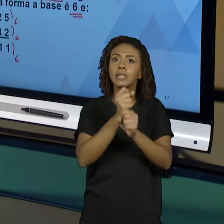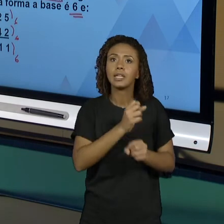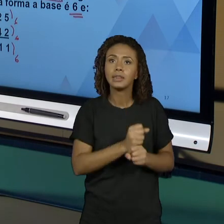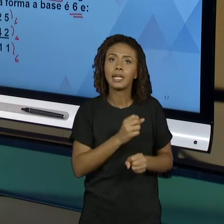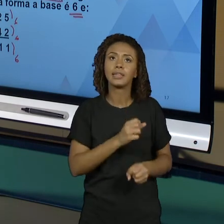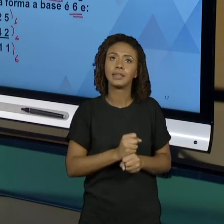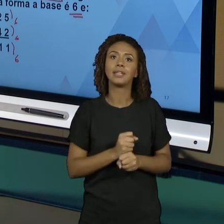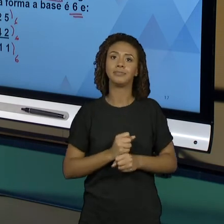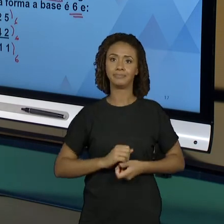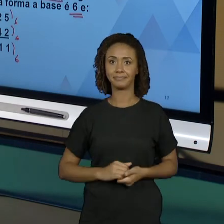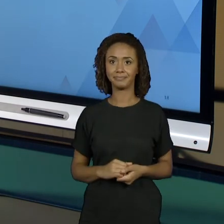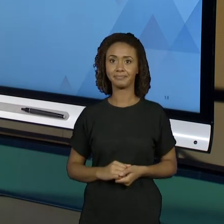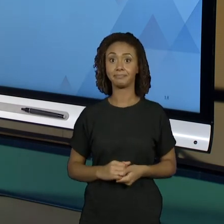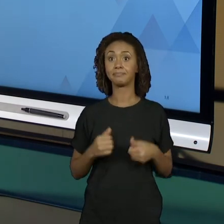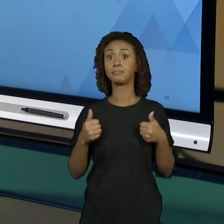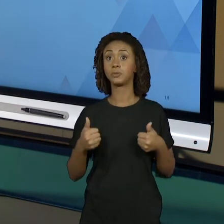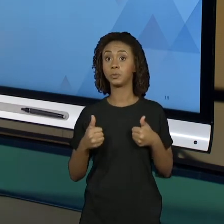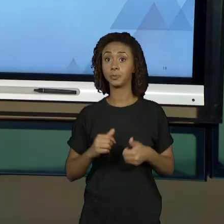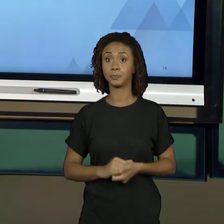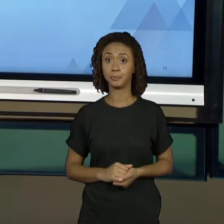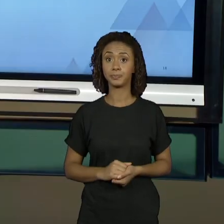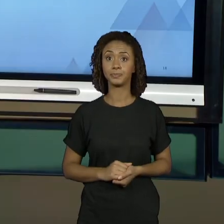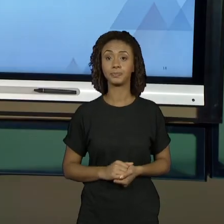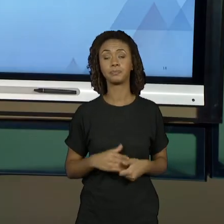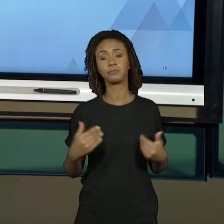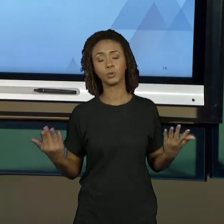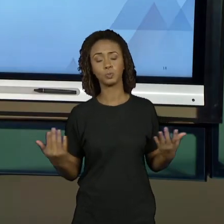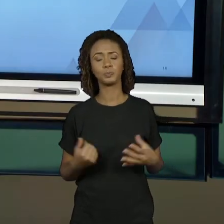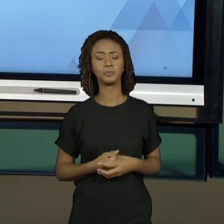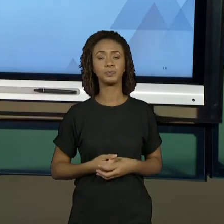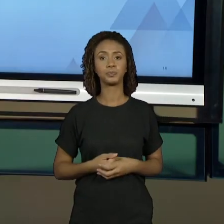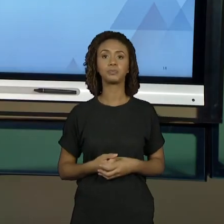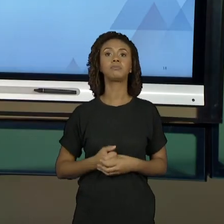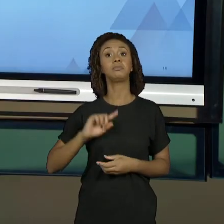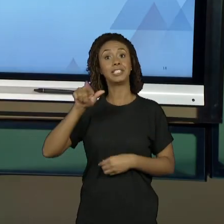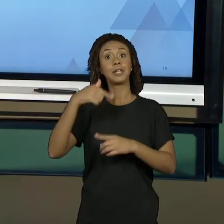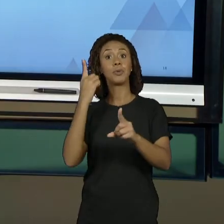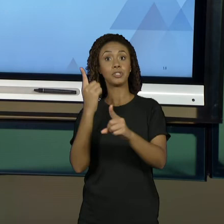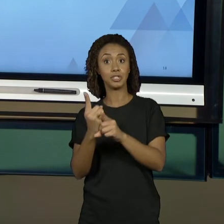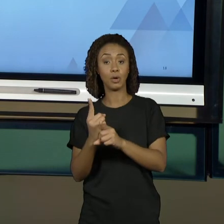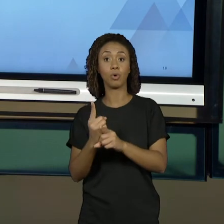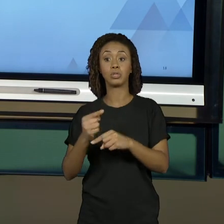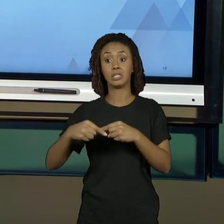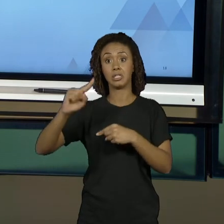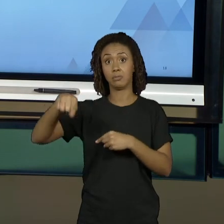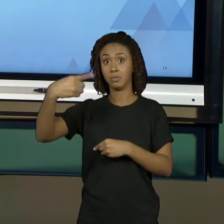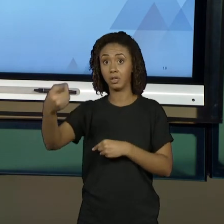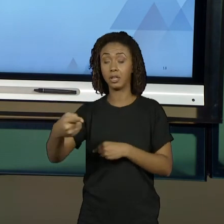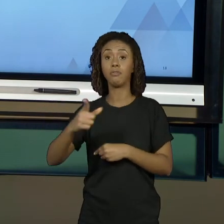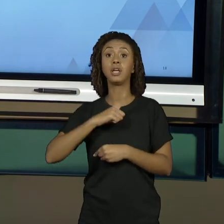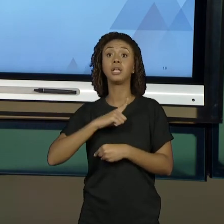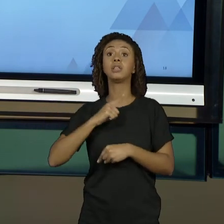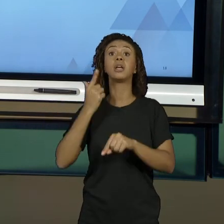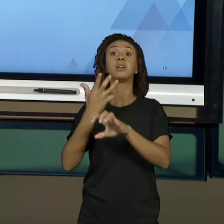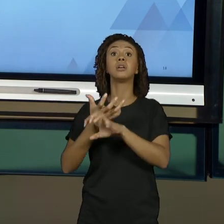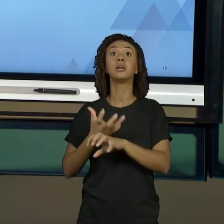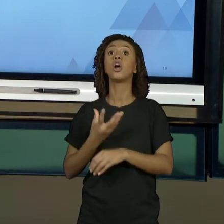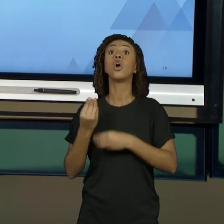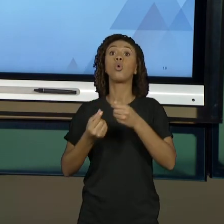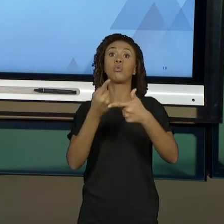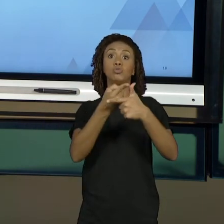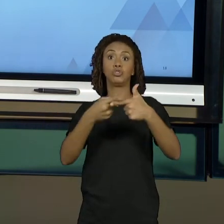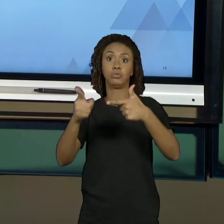vai 1 pra frente tá bom? Bom pessoal até a próxima na semana que vem a gente vai ver então a operação de